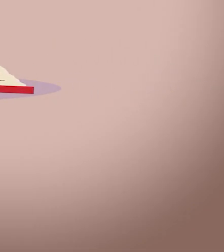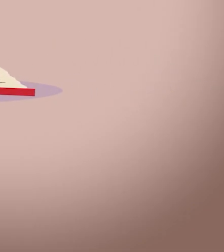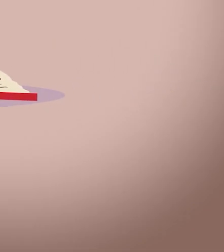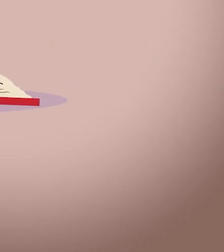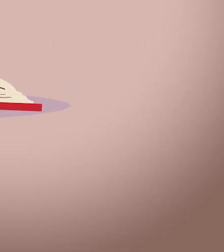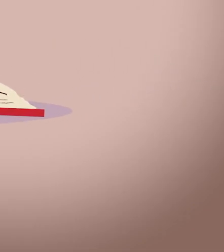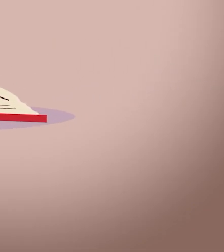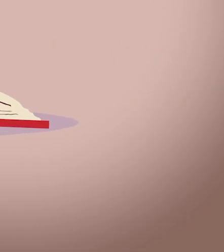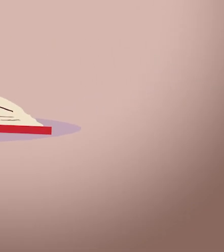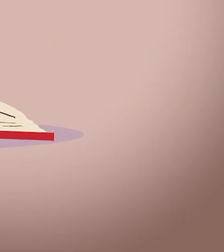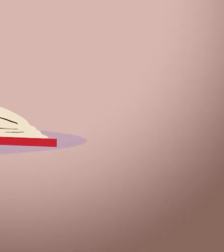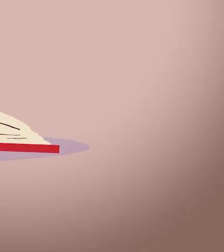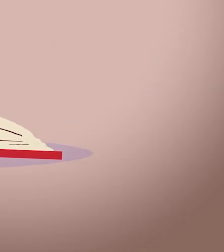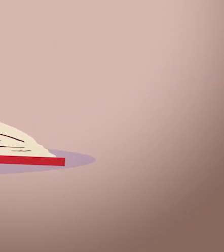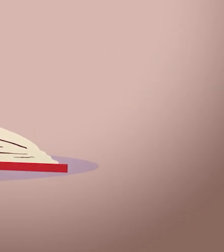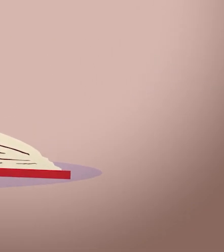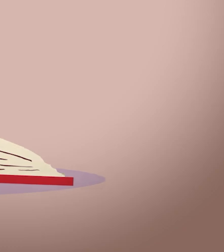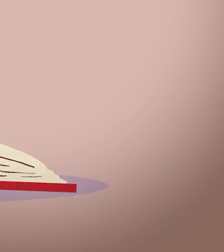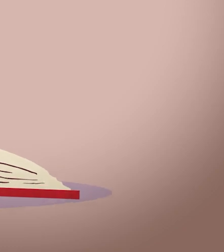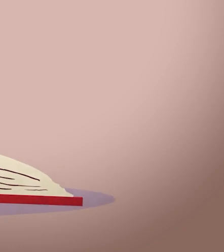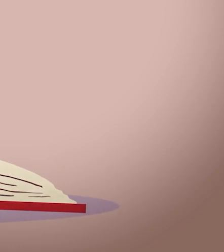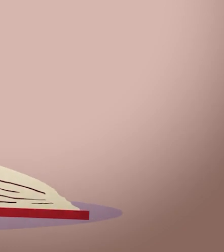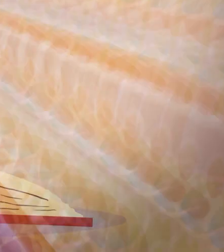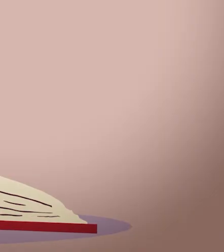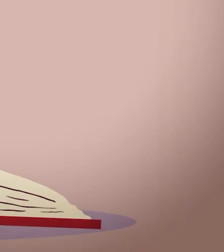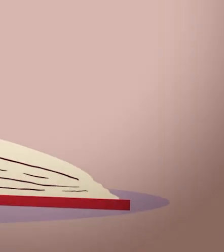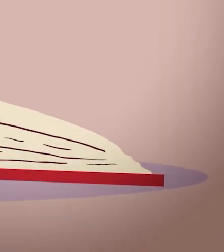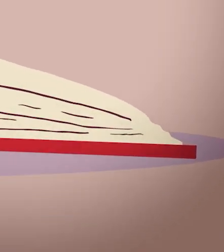Contos e palendas vai começar!